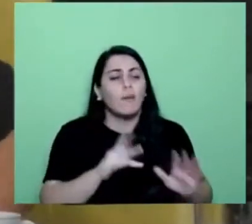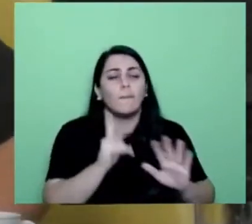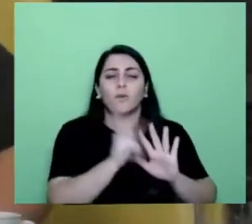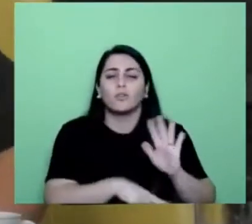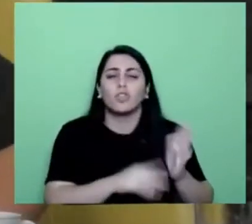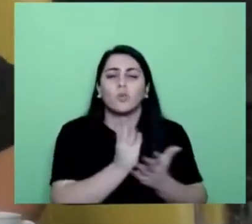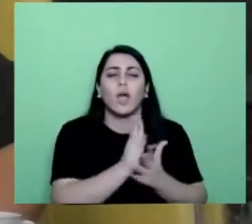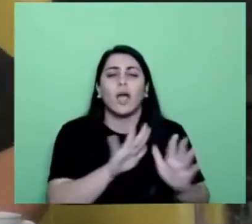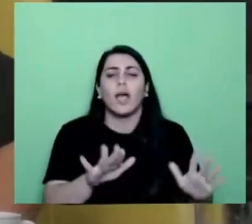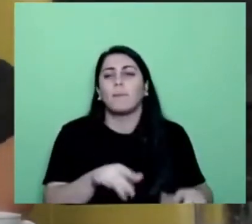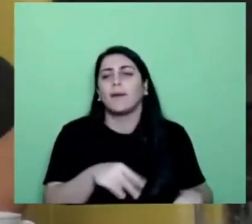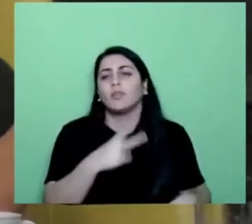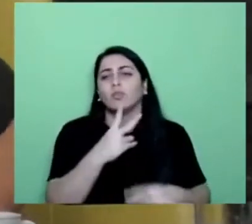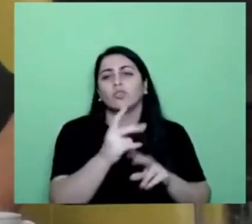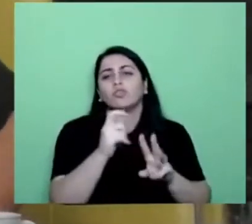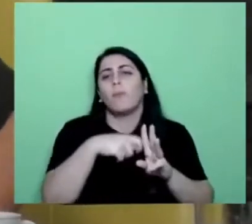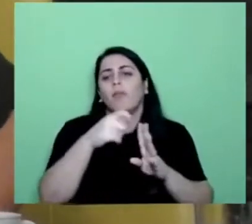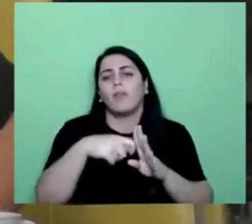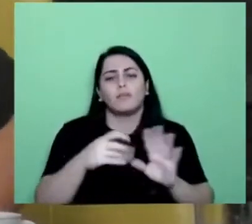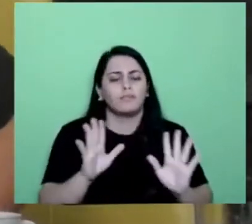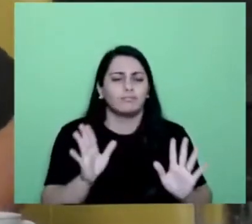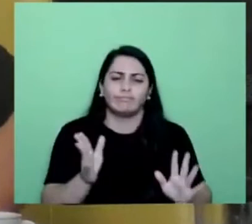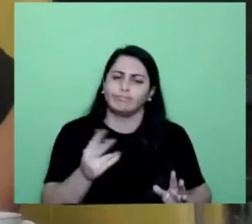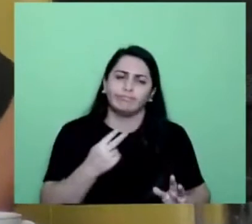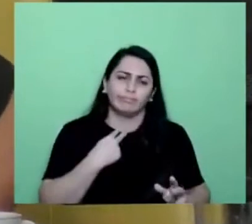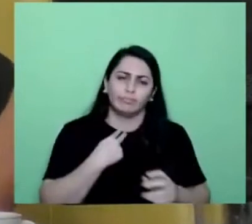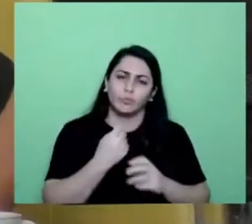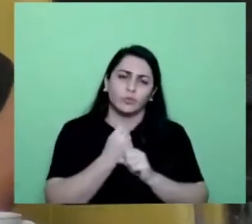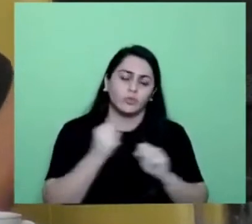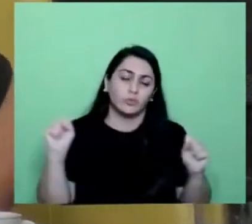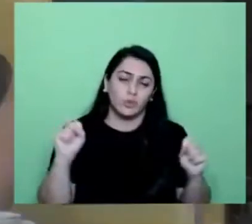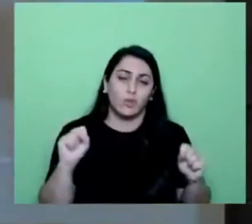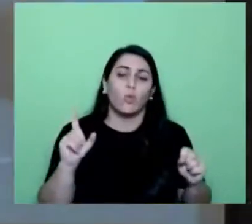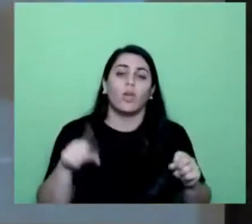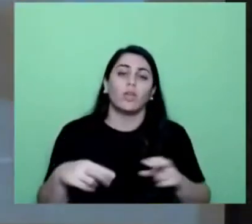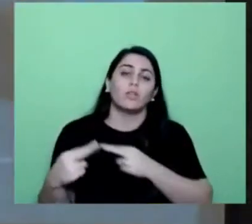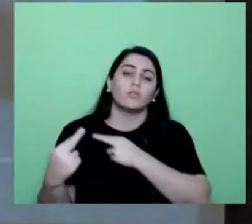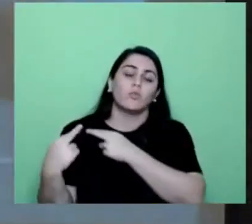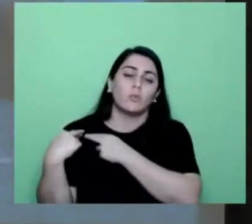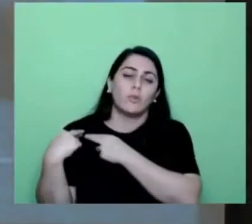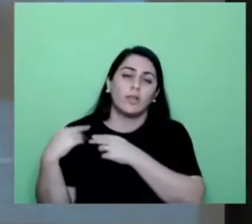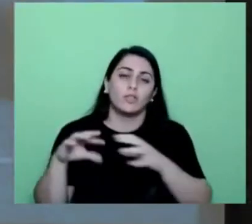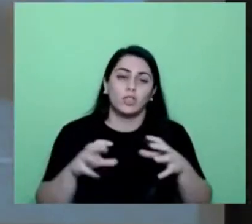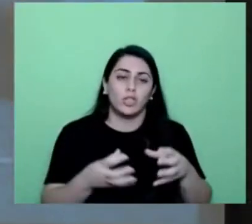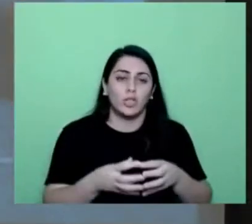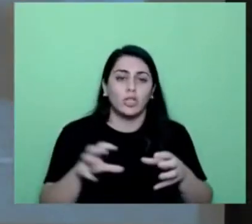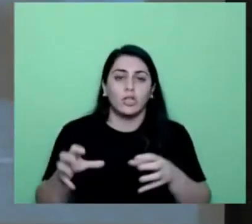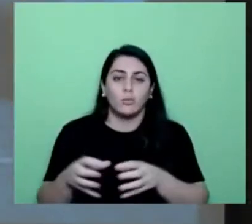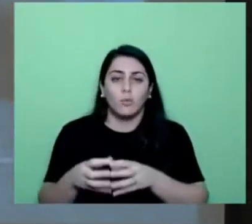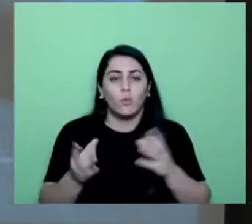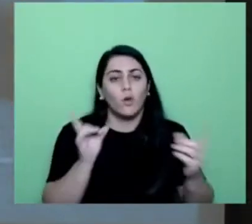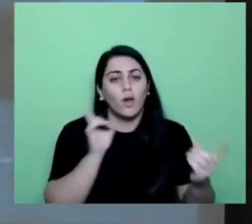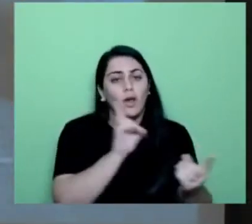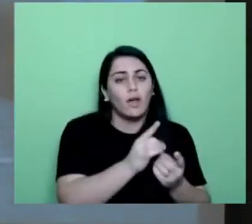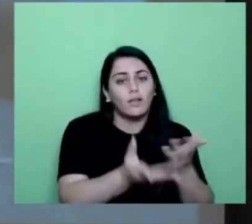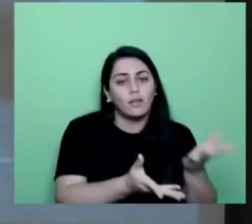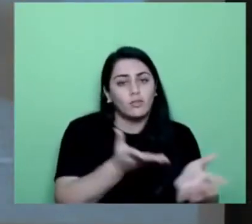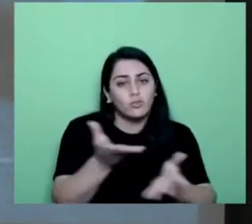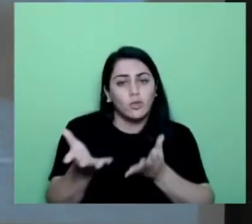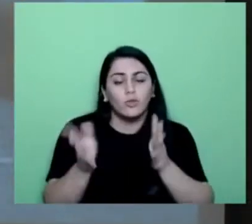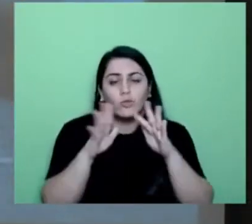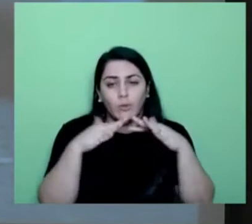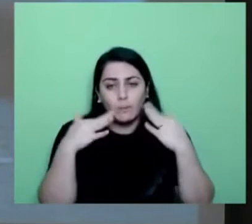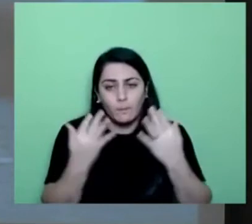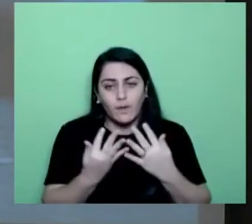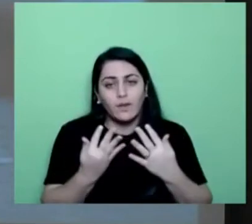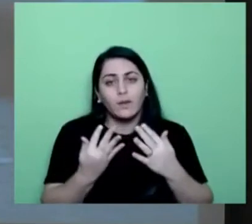daqui a dois meses. Impossível isso. É responsabilidade das equipes realizar o atendimento às famílias, a saída das